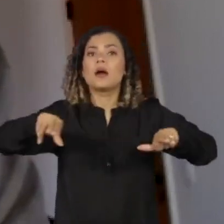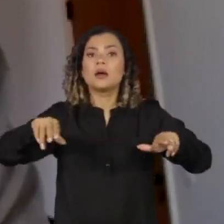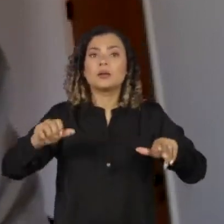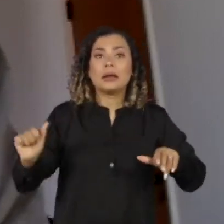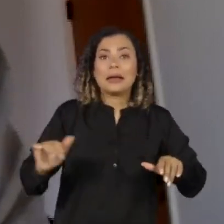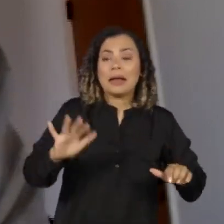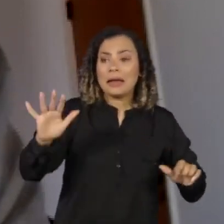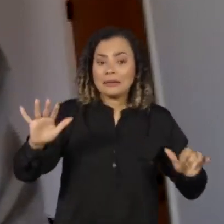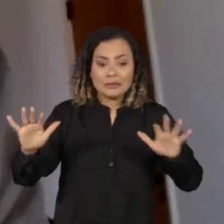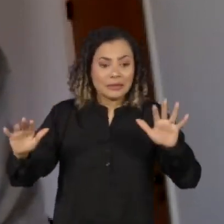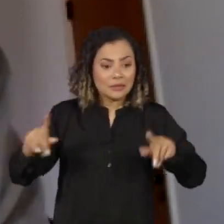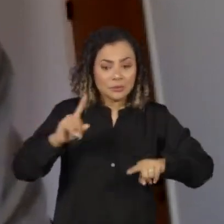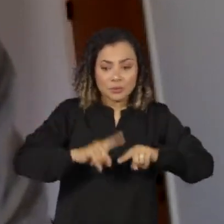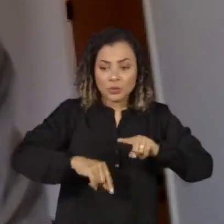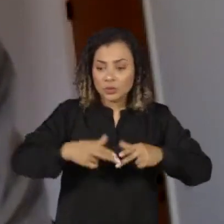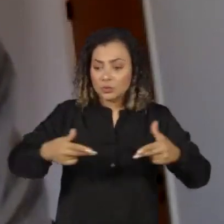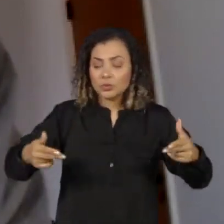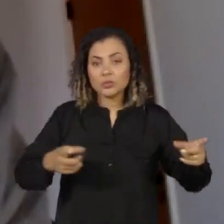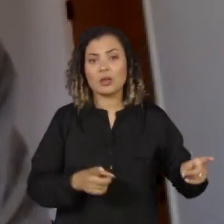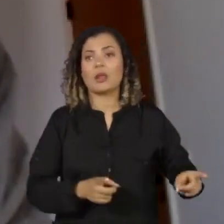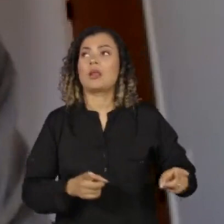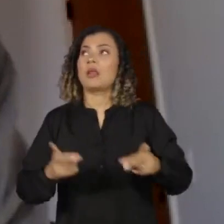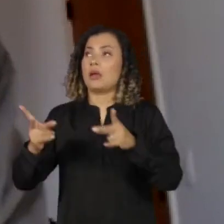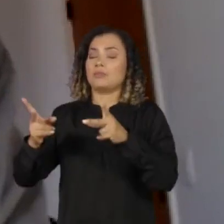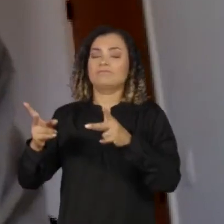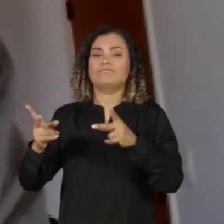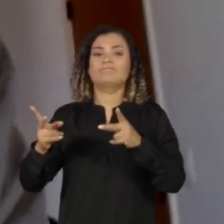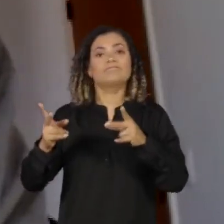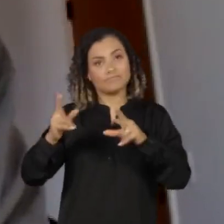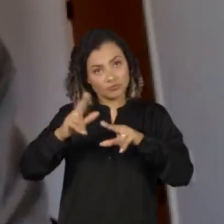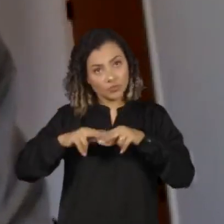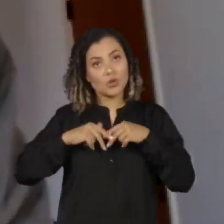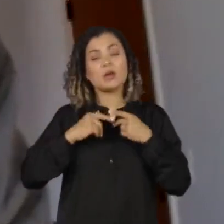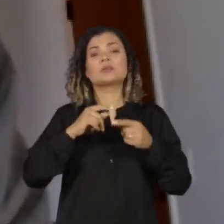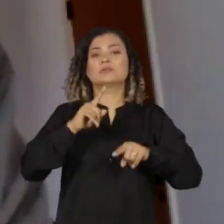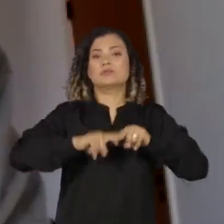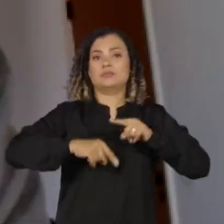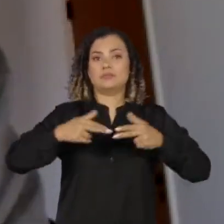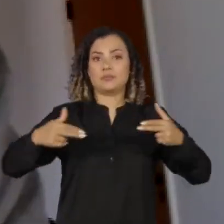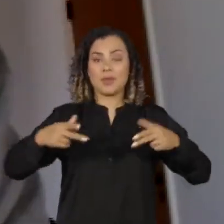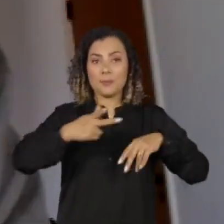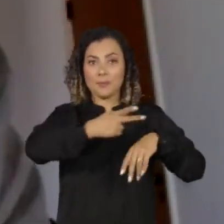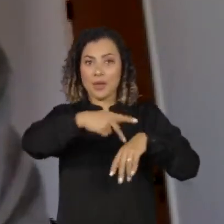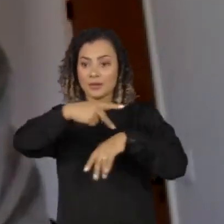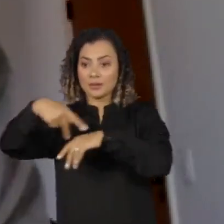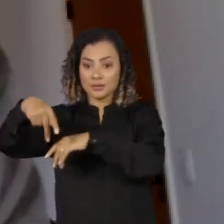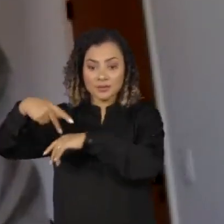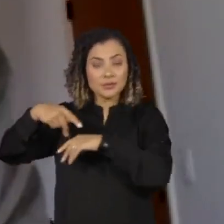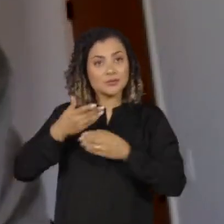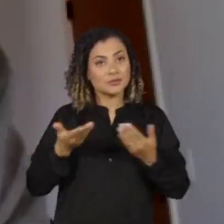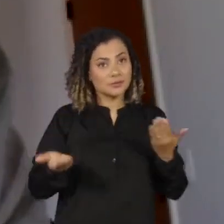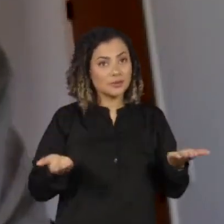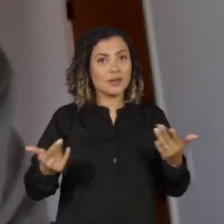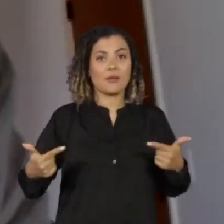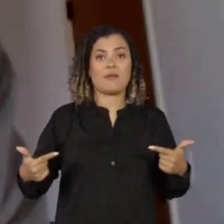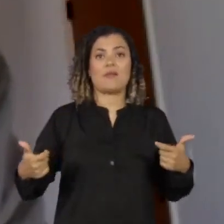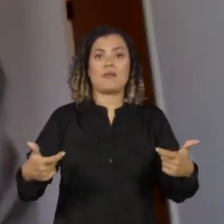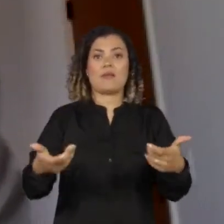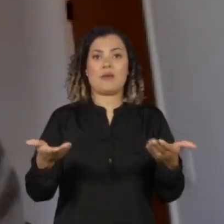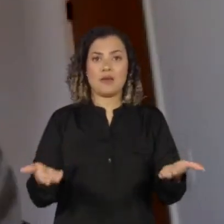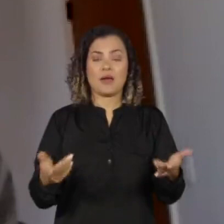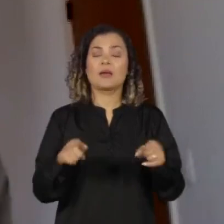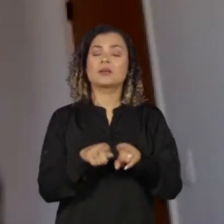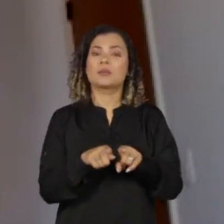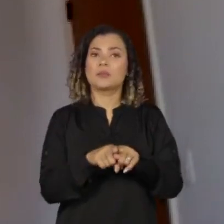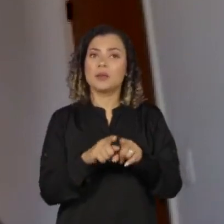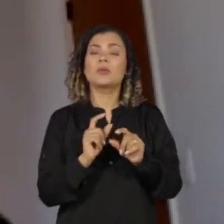todos os produtos que são derivados dessas commodities ou que têm essas commodities como insumos de produção. Isso